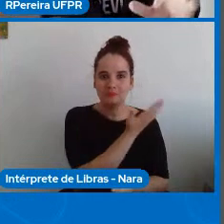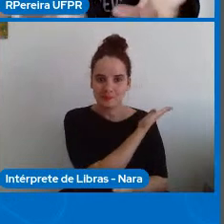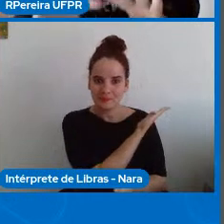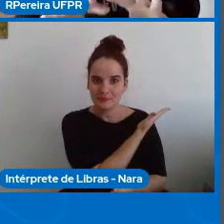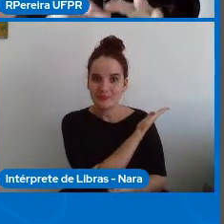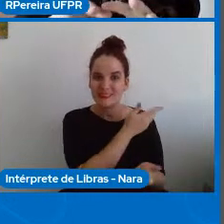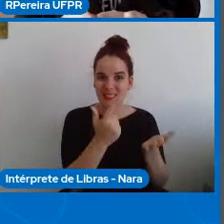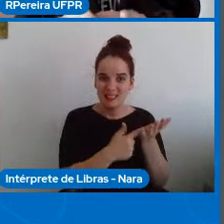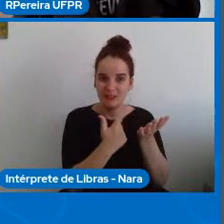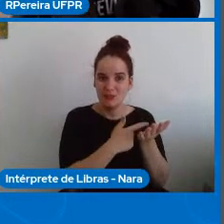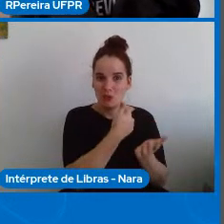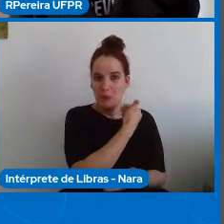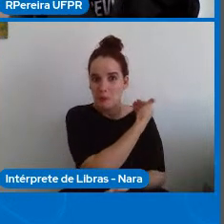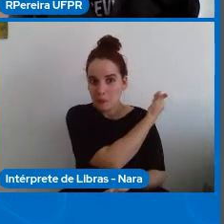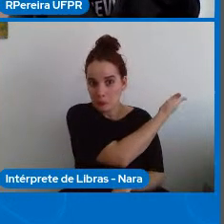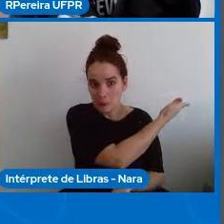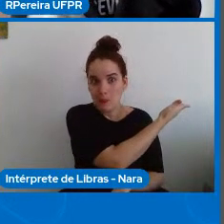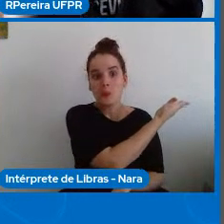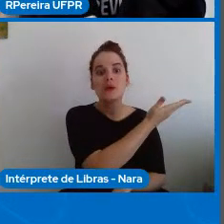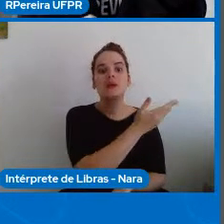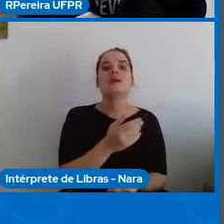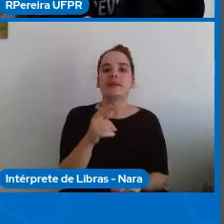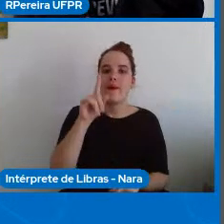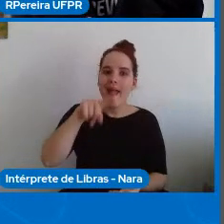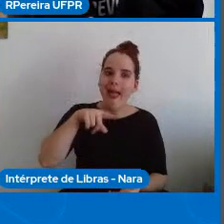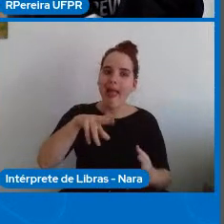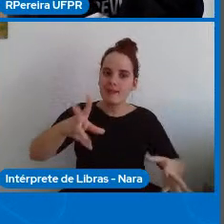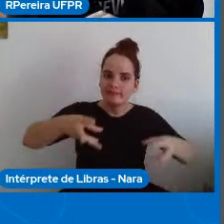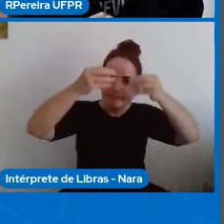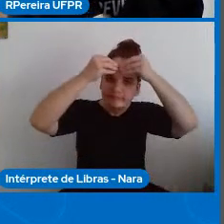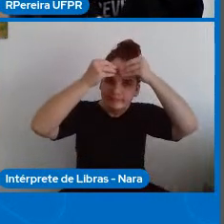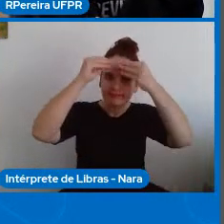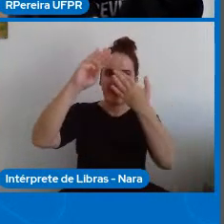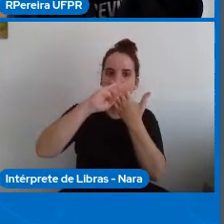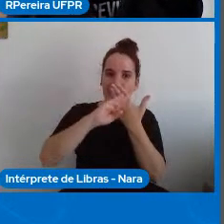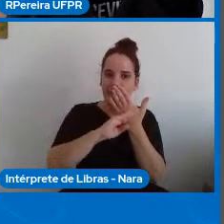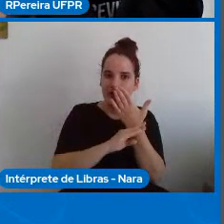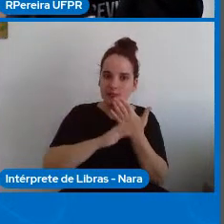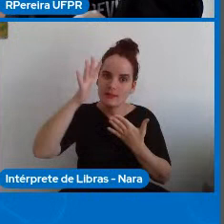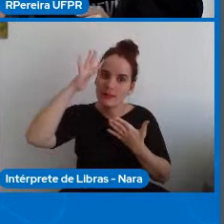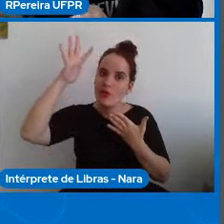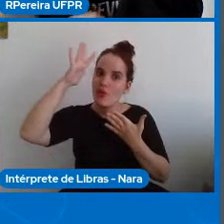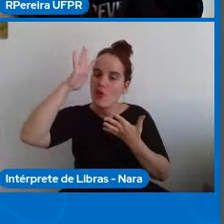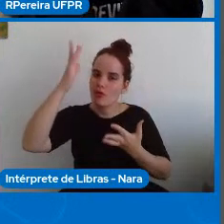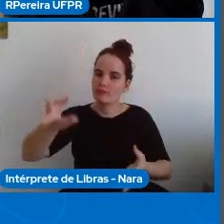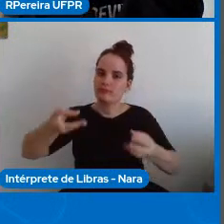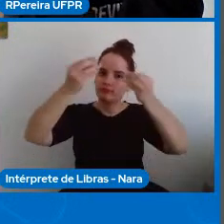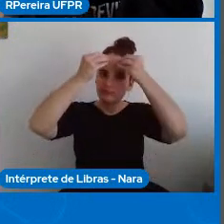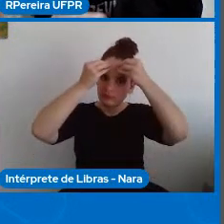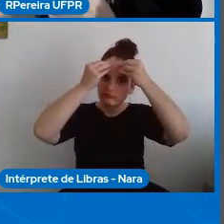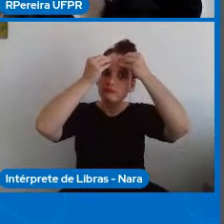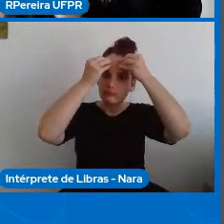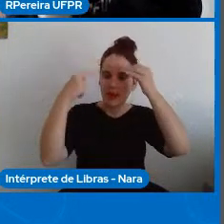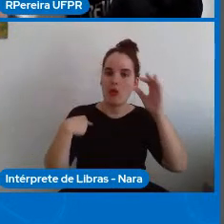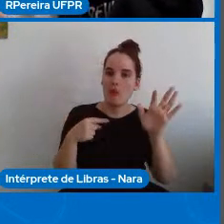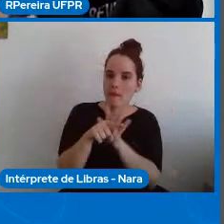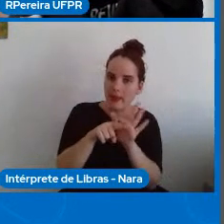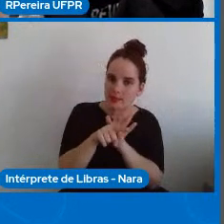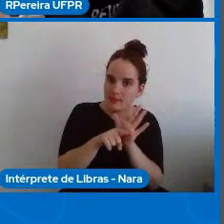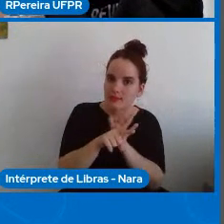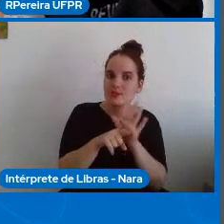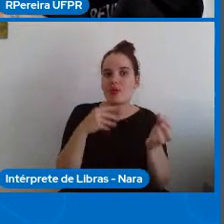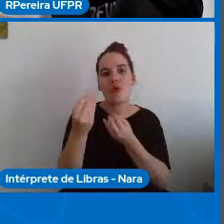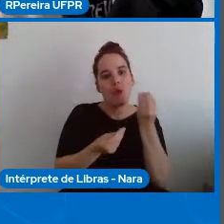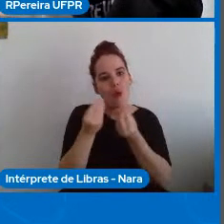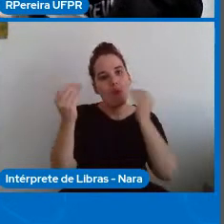é onde eu tenho me fundamentado para pesquisar técnicas e artefatos que me ajudem a analisar um